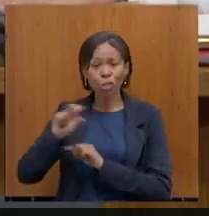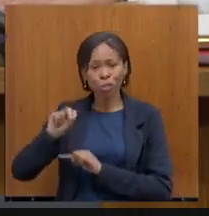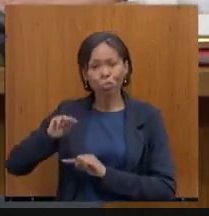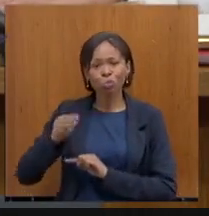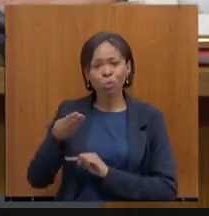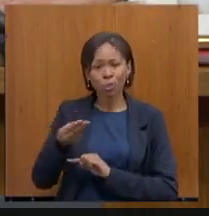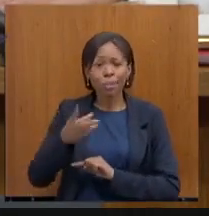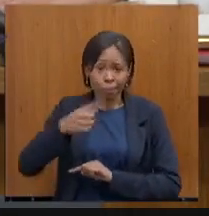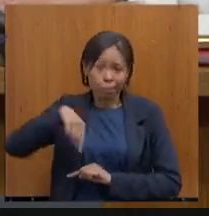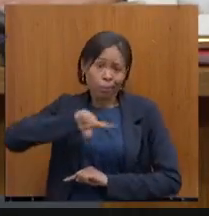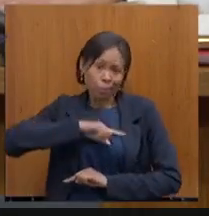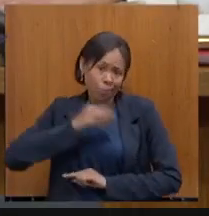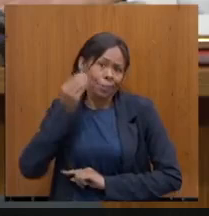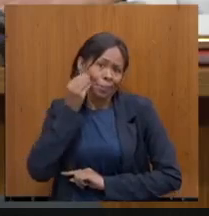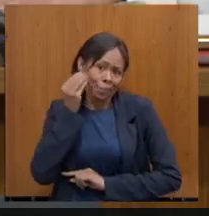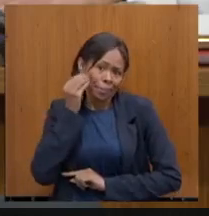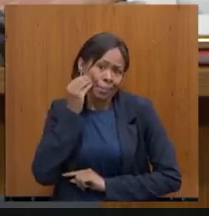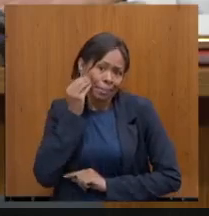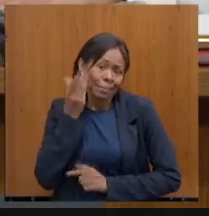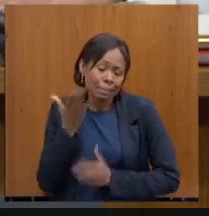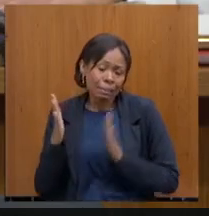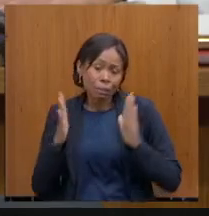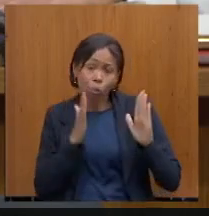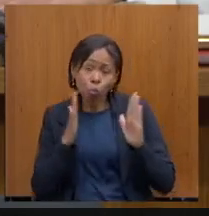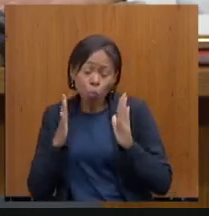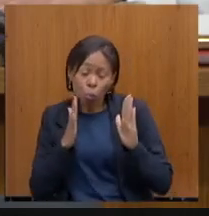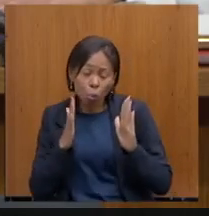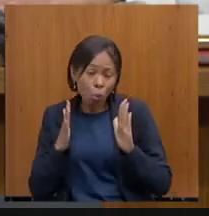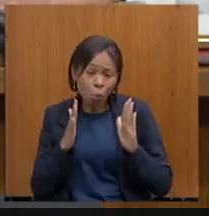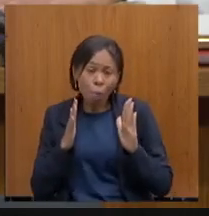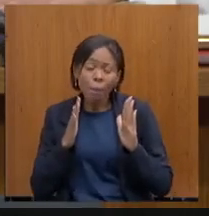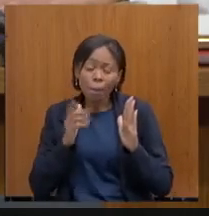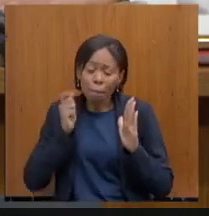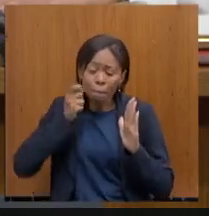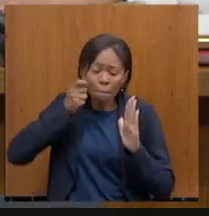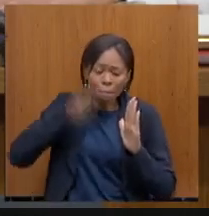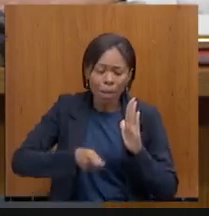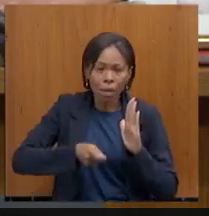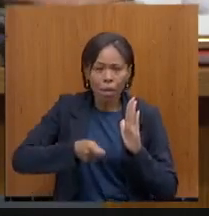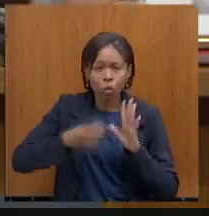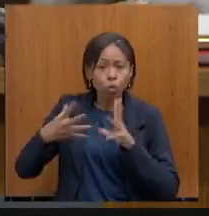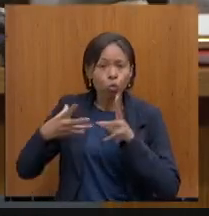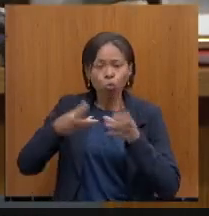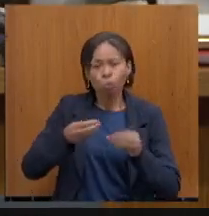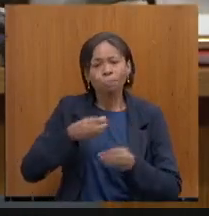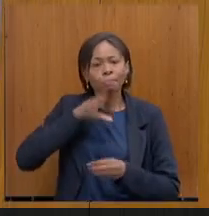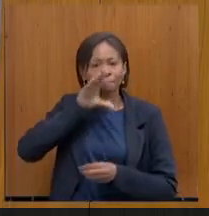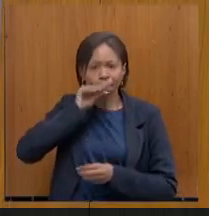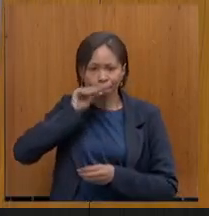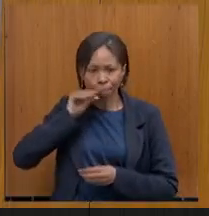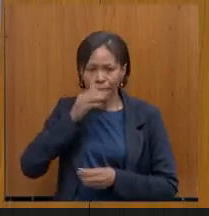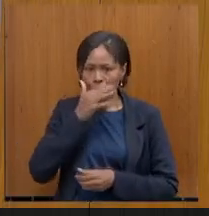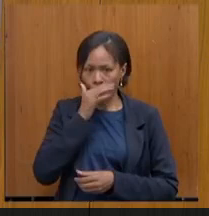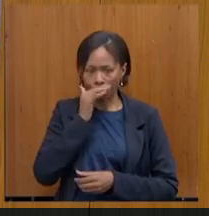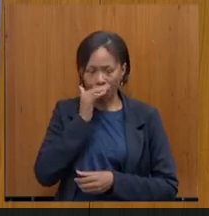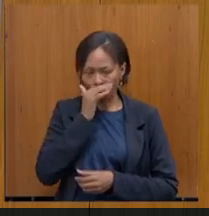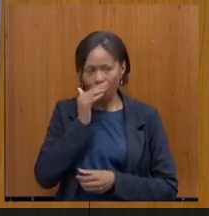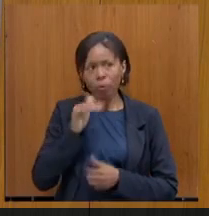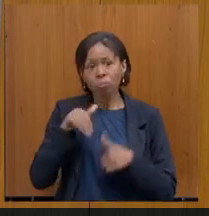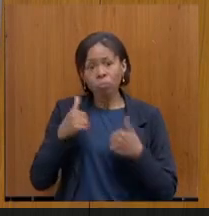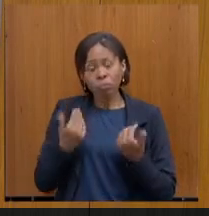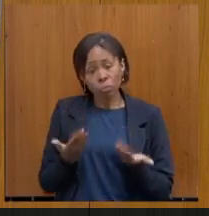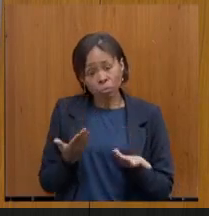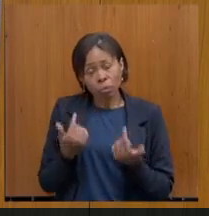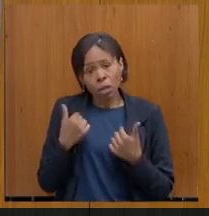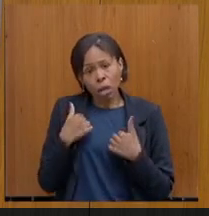está buscando exatamente isso, deputado, tentar trazer para uma mesma data o pagamento de todos os servidores. Eu posso seguir